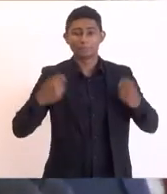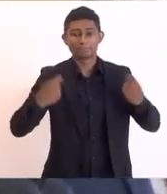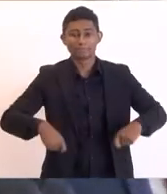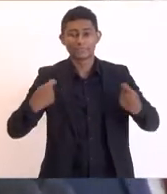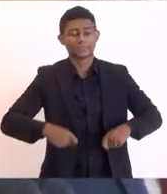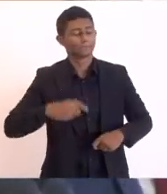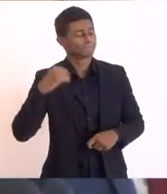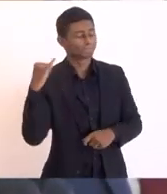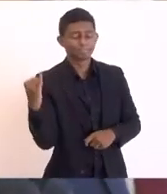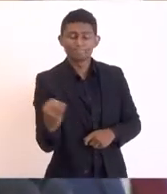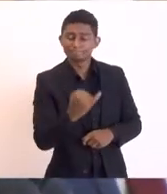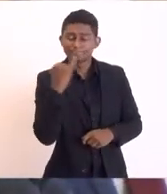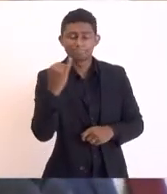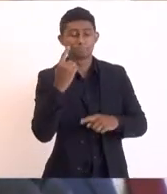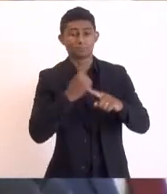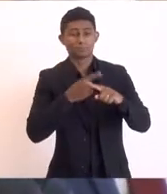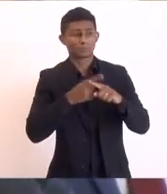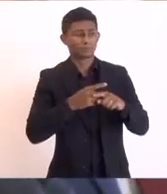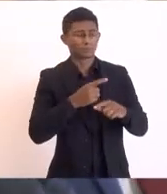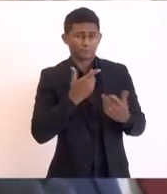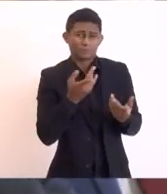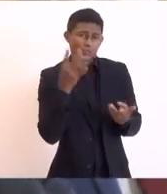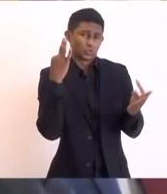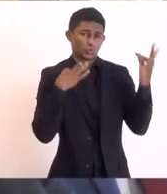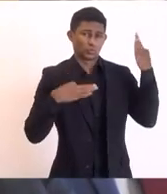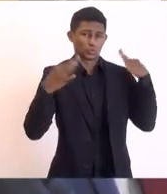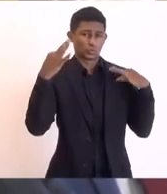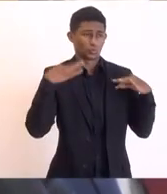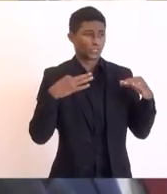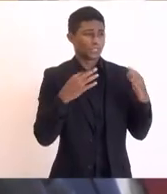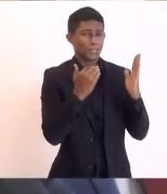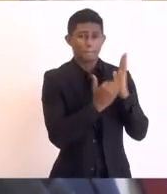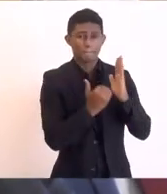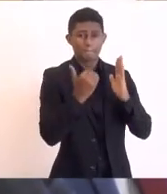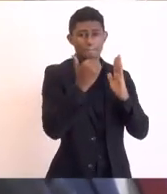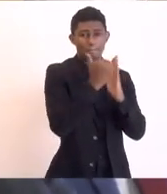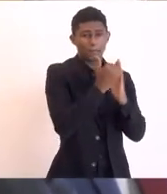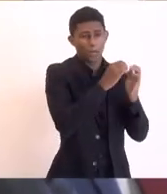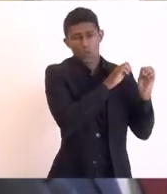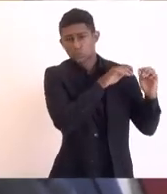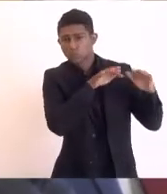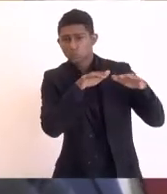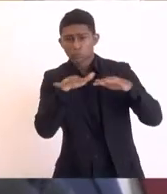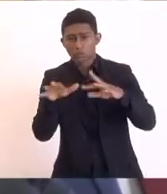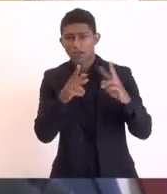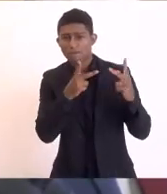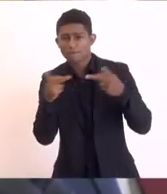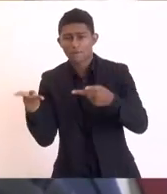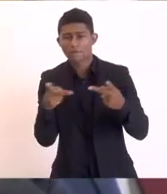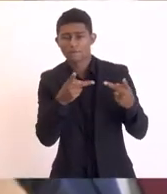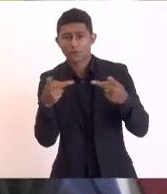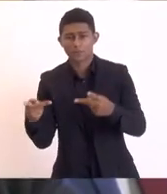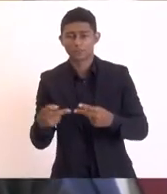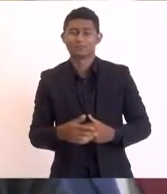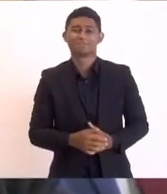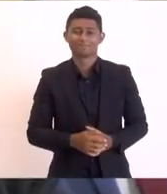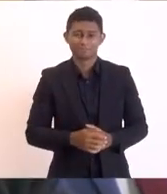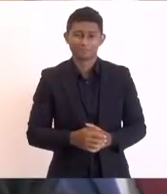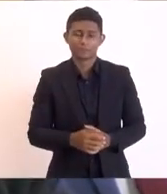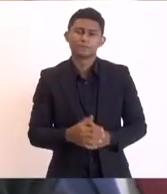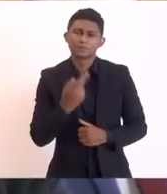desenvolvimento turístico do estado em especial da nossa região deputado quero aqui dizer que